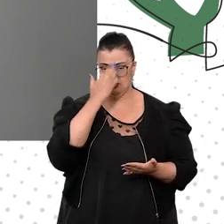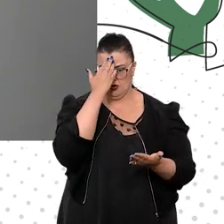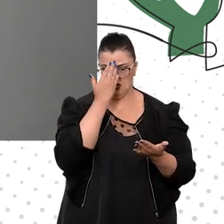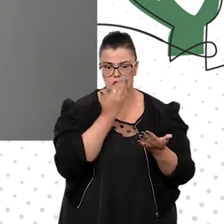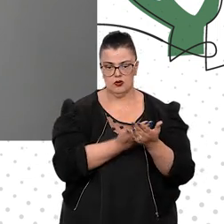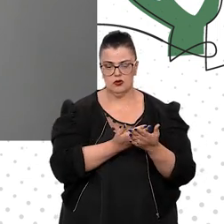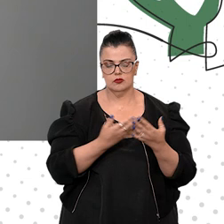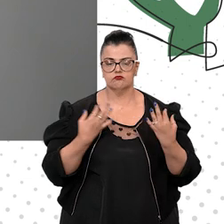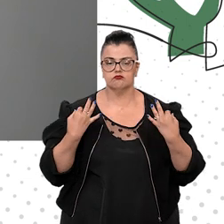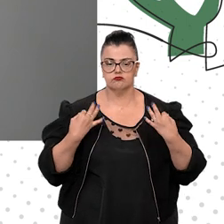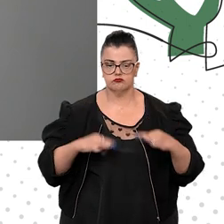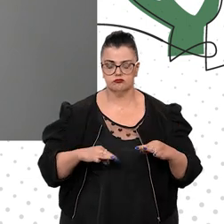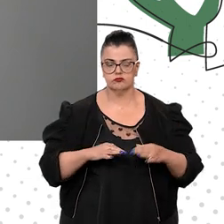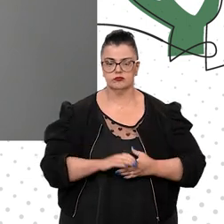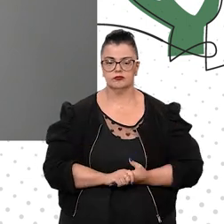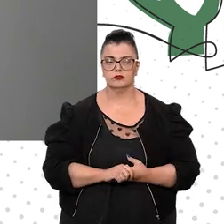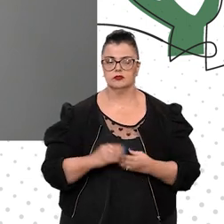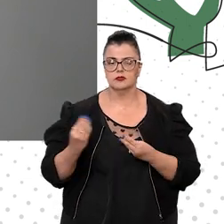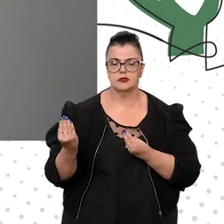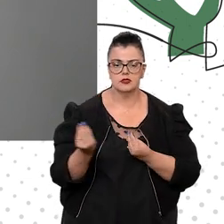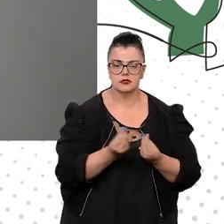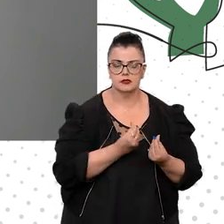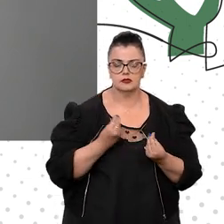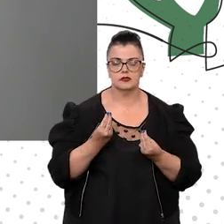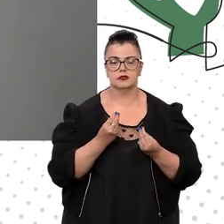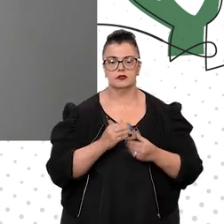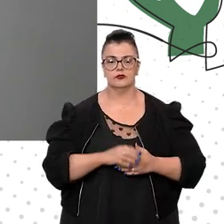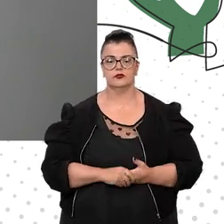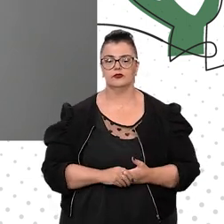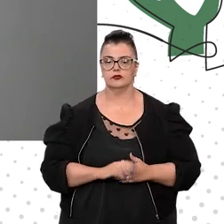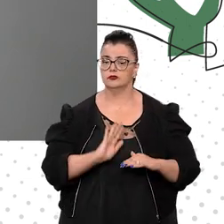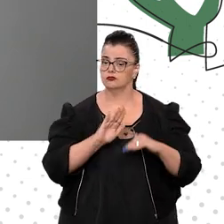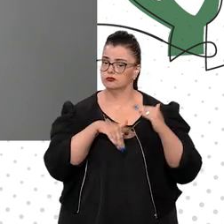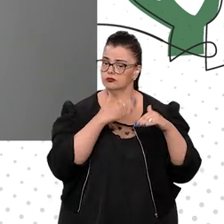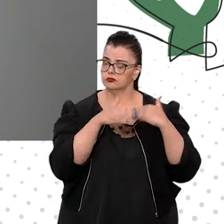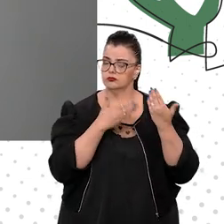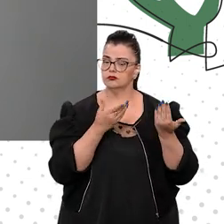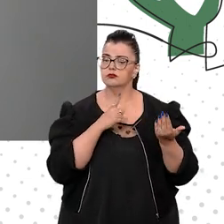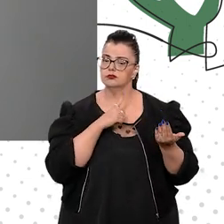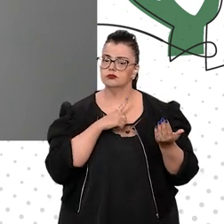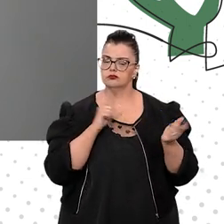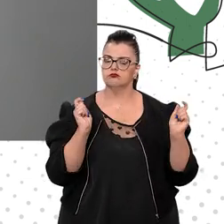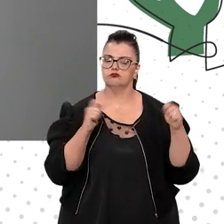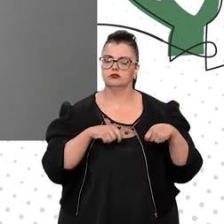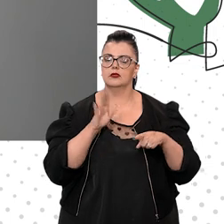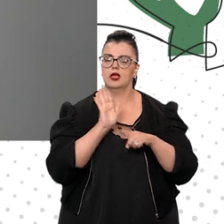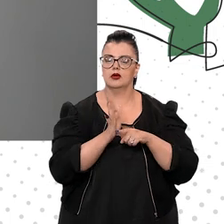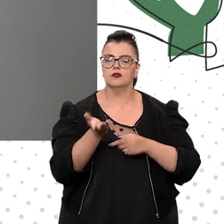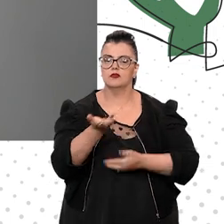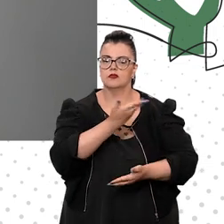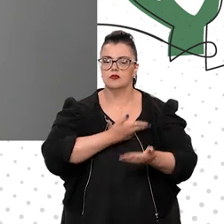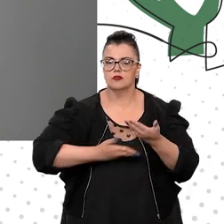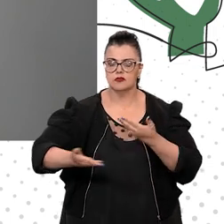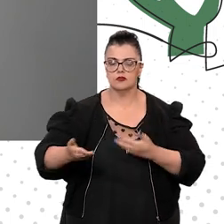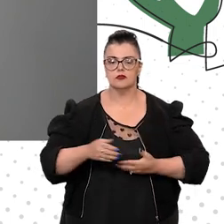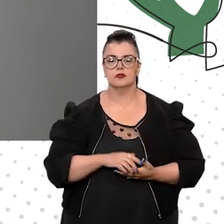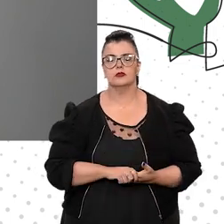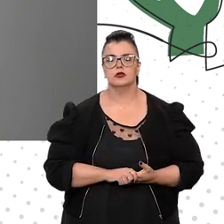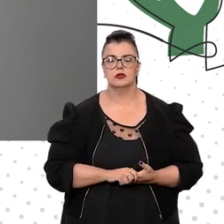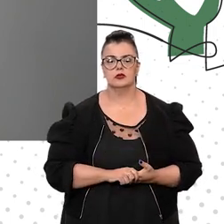tarefa sensível e relevante de poder colaborar com as questões